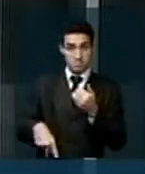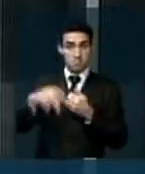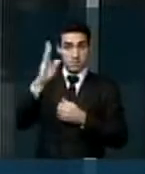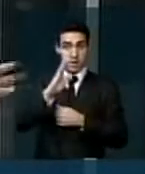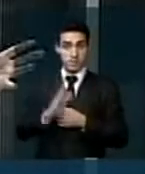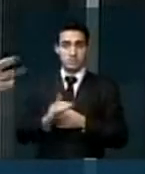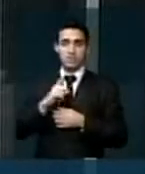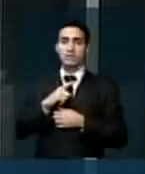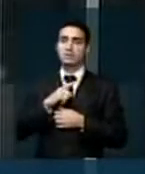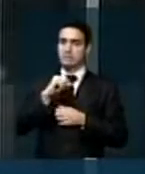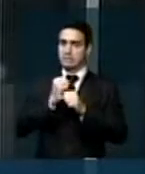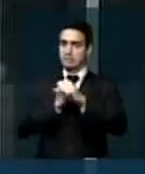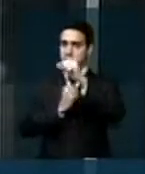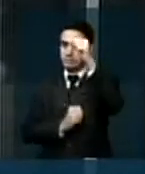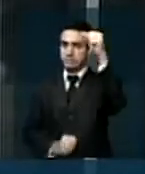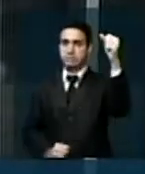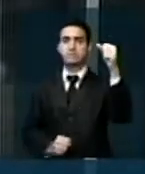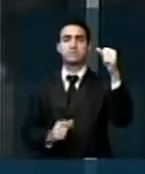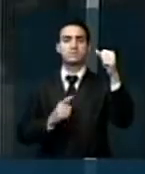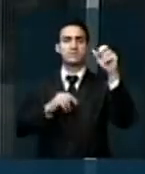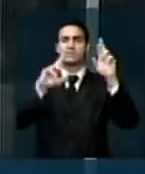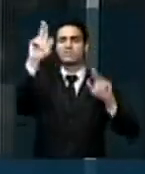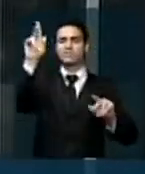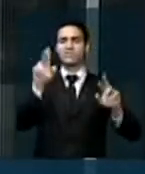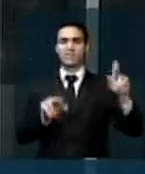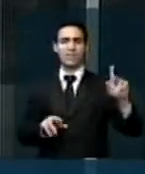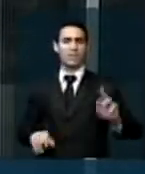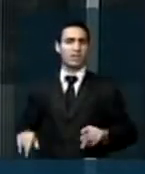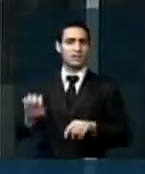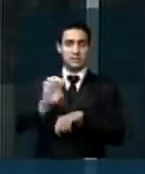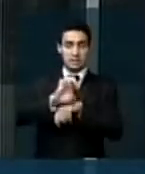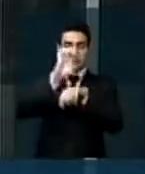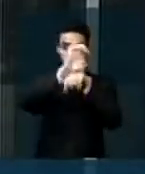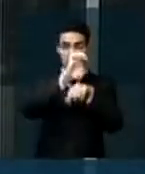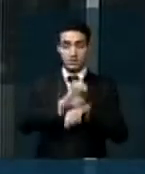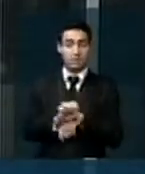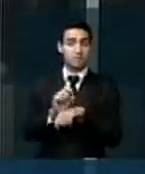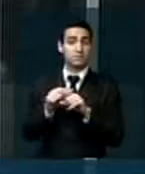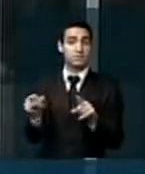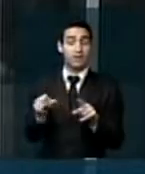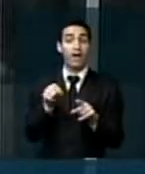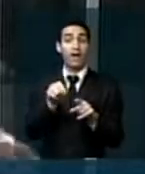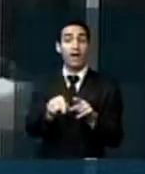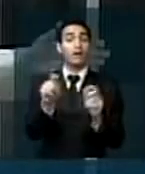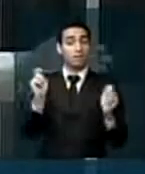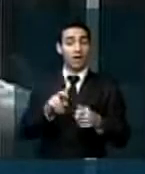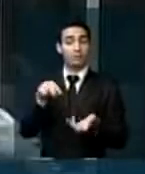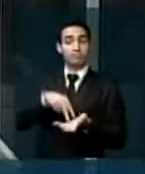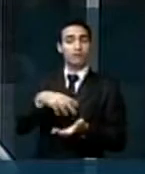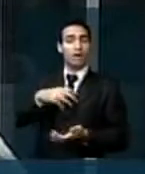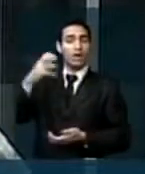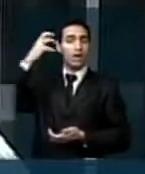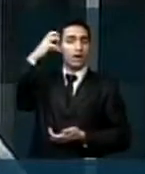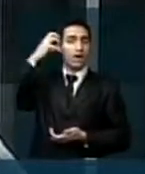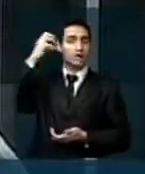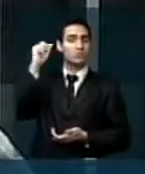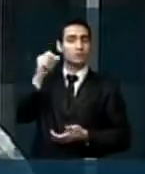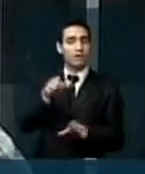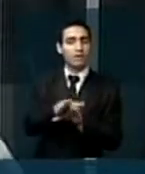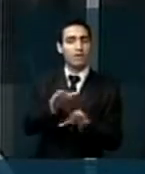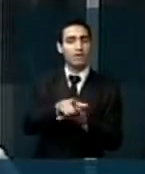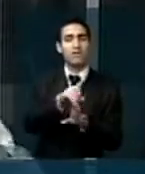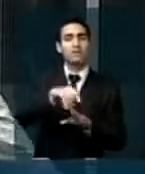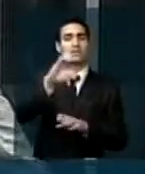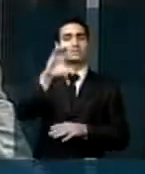país de dimensões continentais e com grandes diferenças regionais, essa característica permite que o veículo seja o condutor de cidadania,